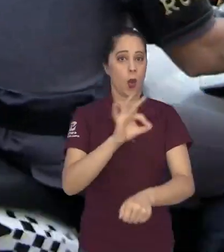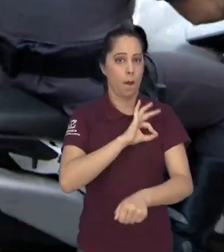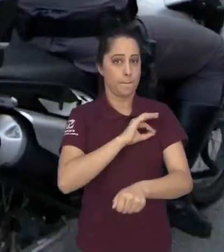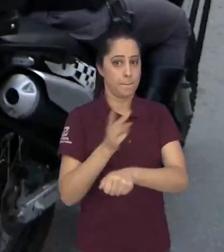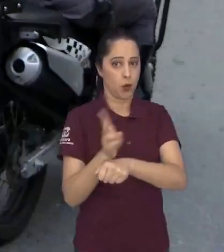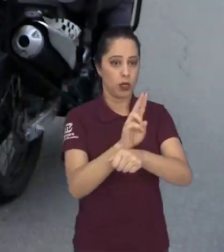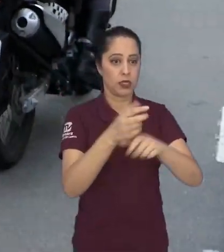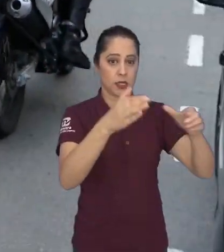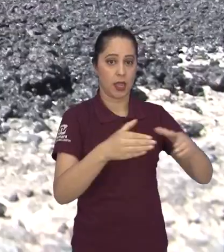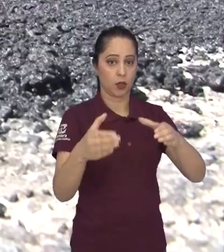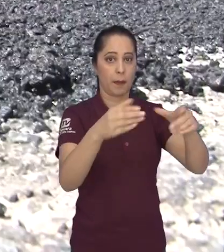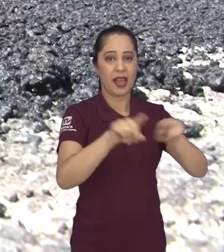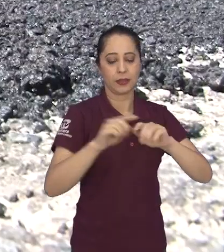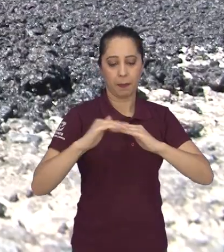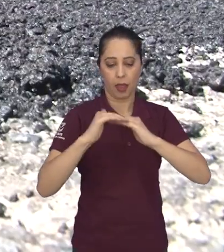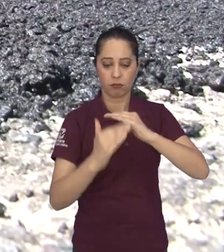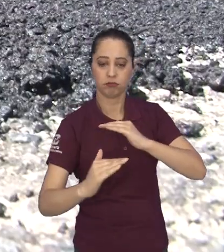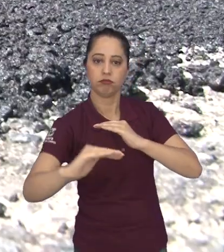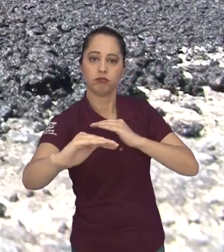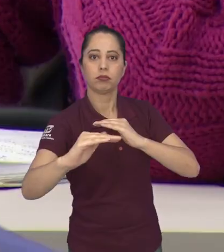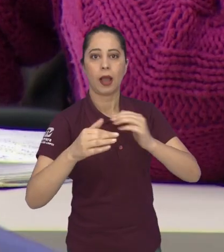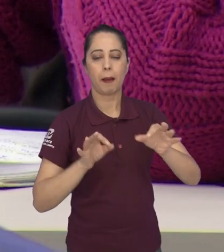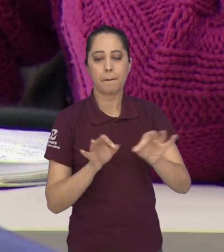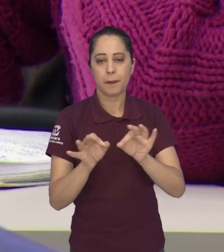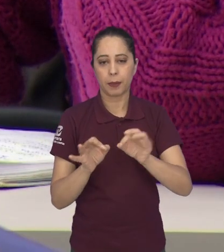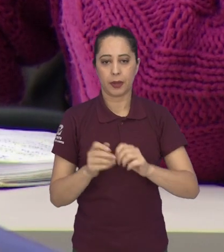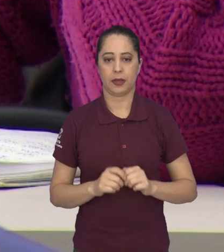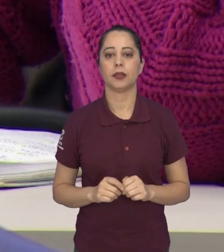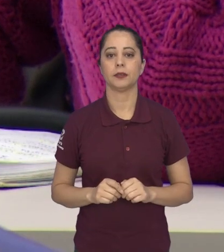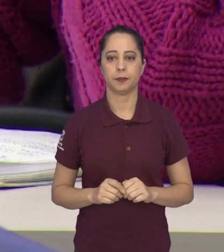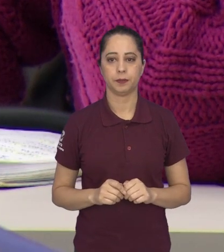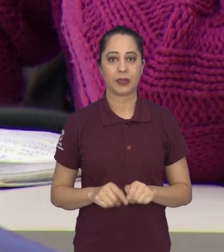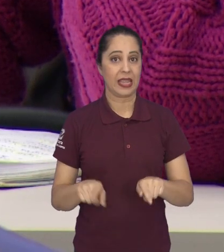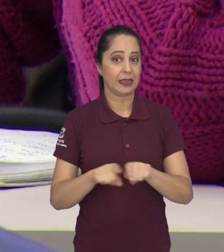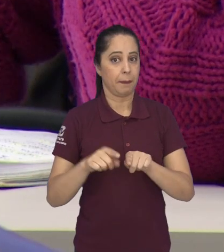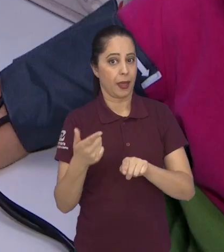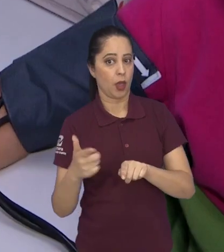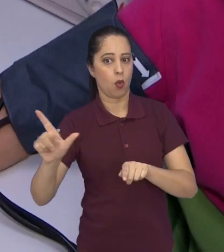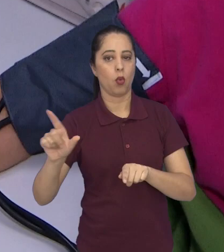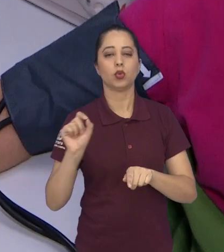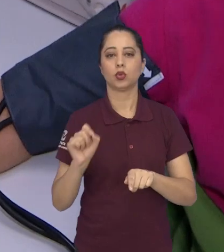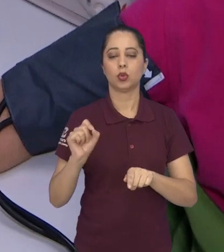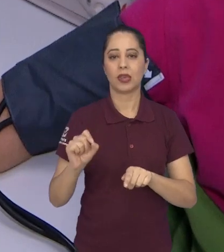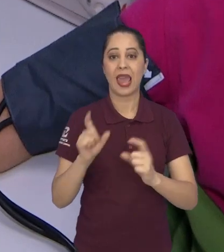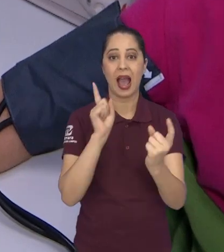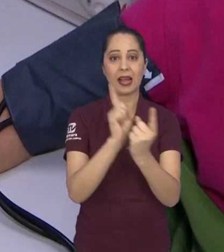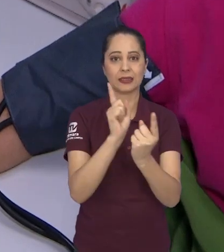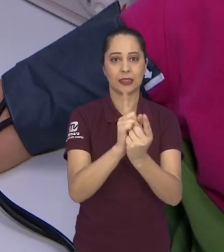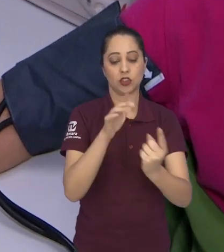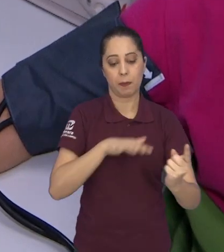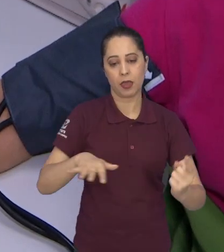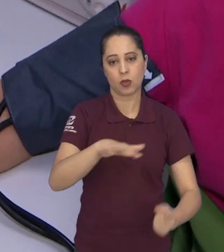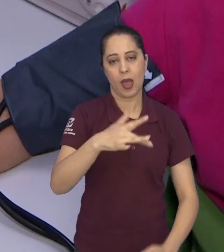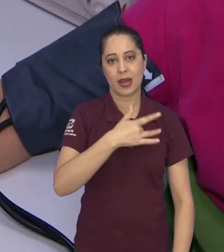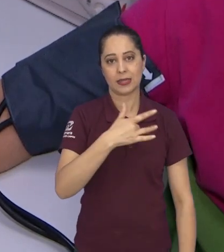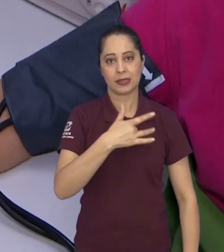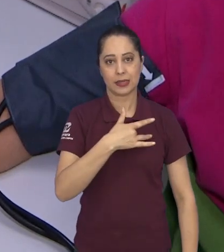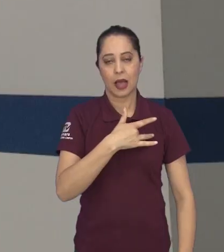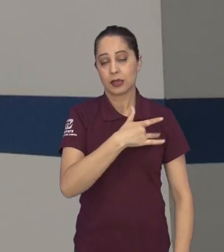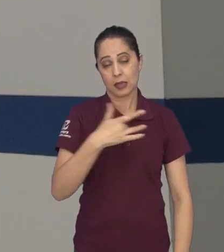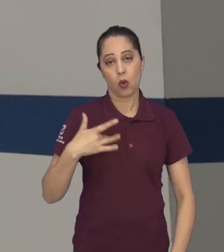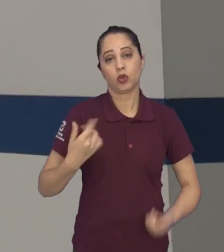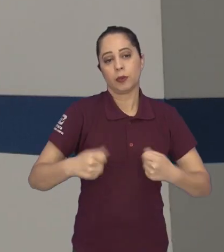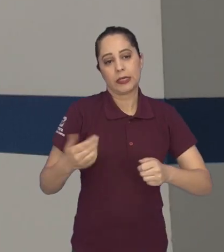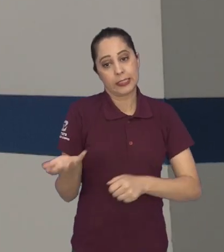policiamento em alguns bairros e obras pontuais. Outra demanda dos vereadores foi para agilizar o atendimento na área da saúde.